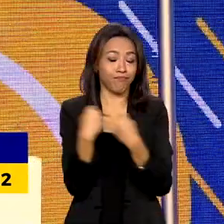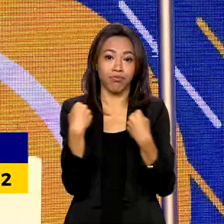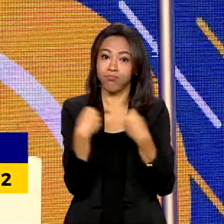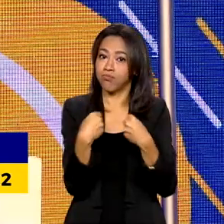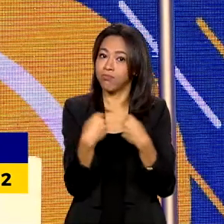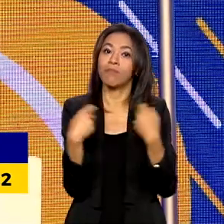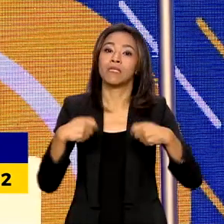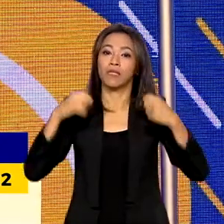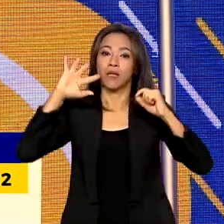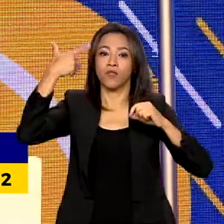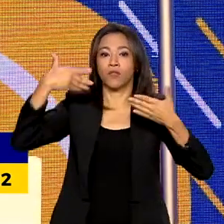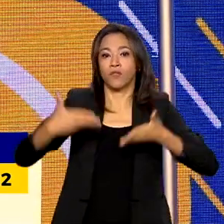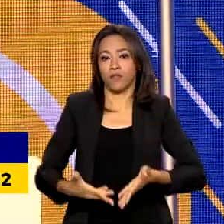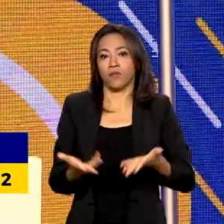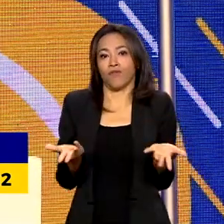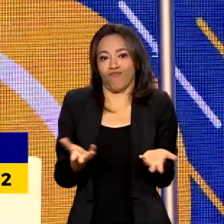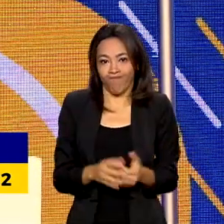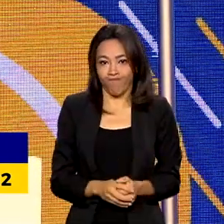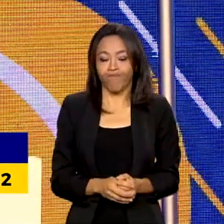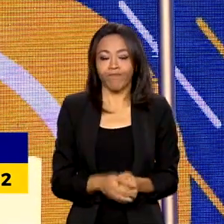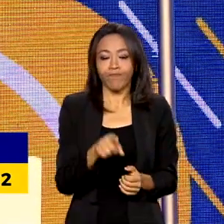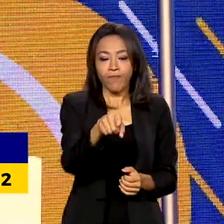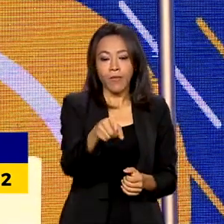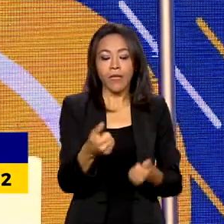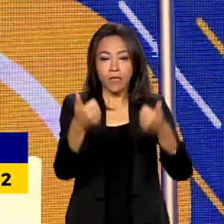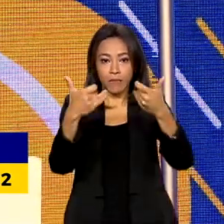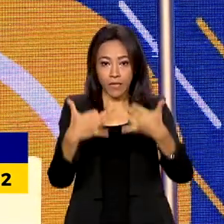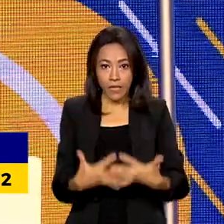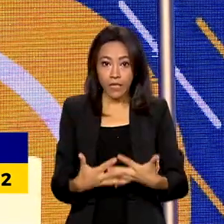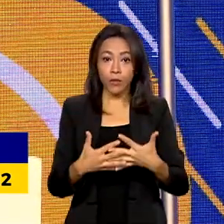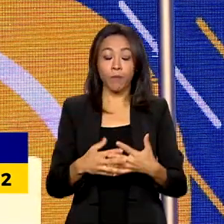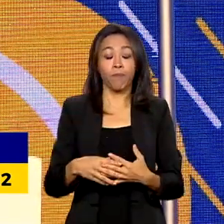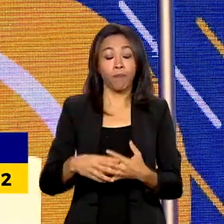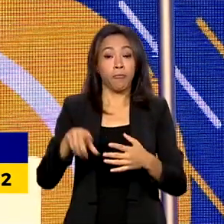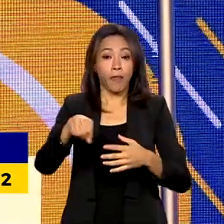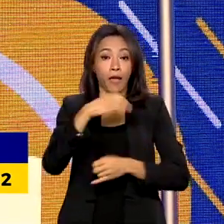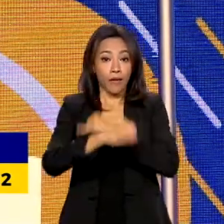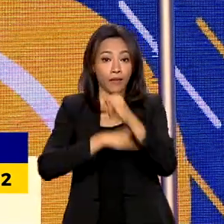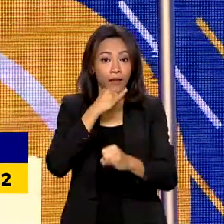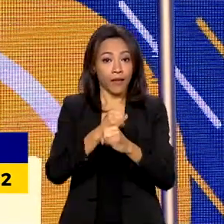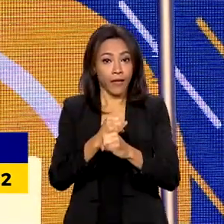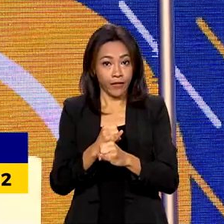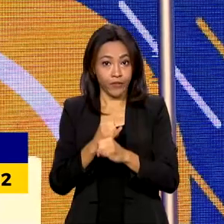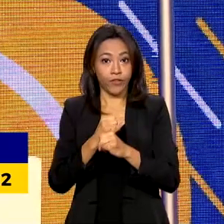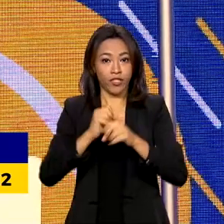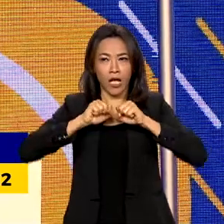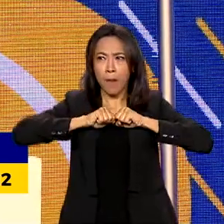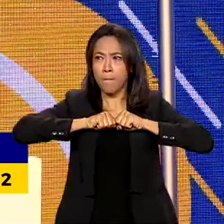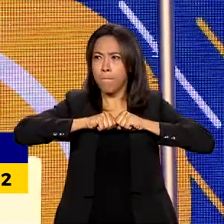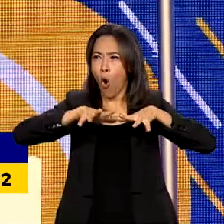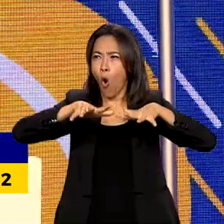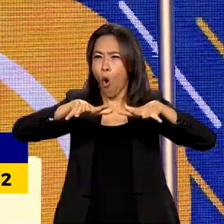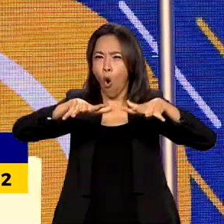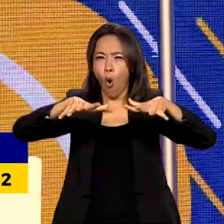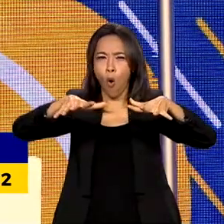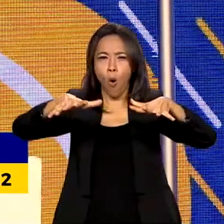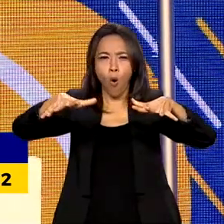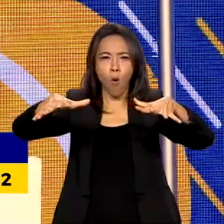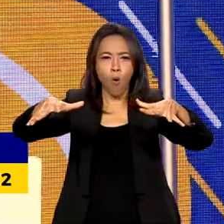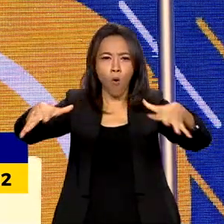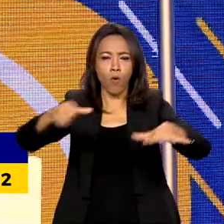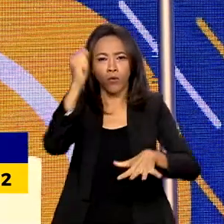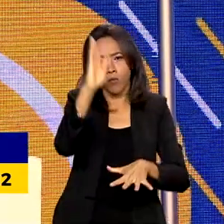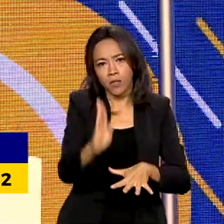A banda larga está se expandindo em nosso país e para isso é necessário implantar